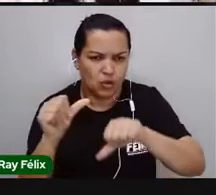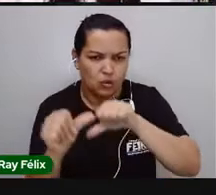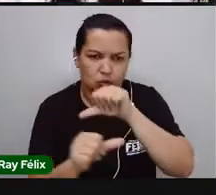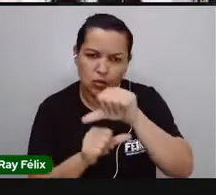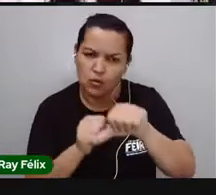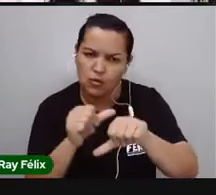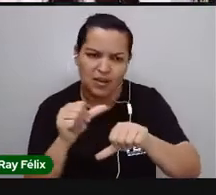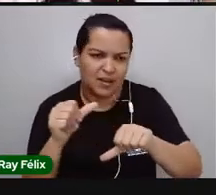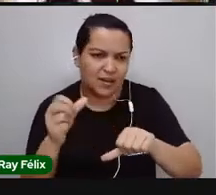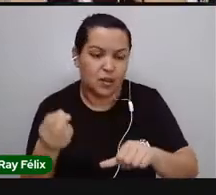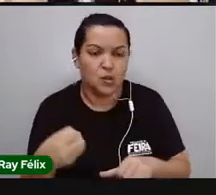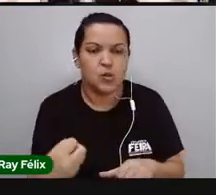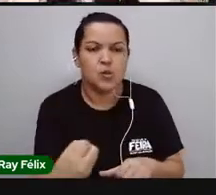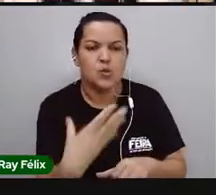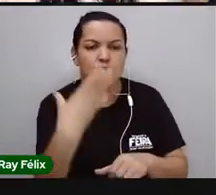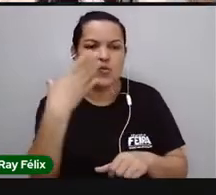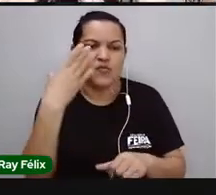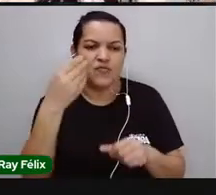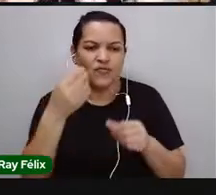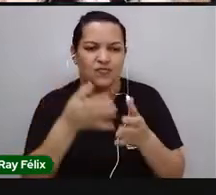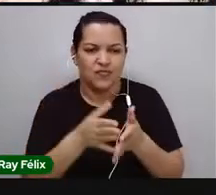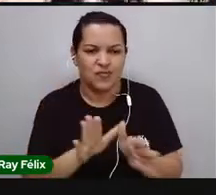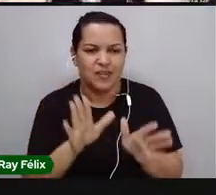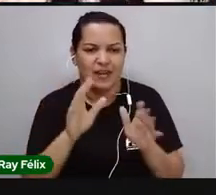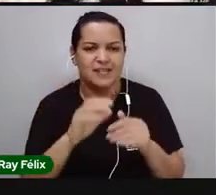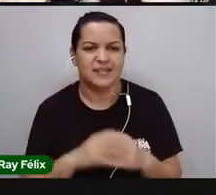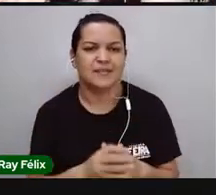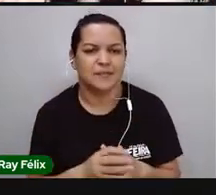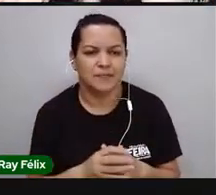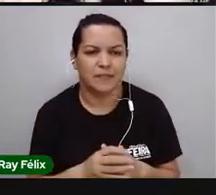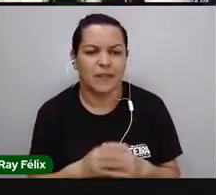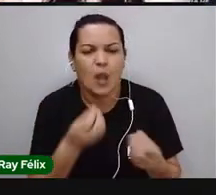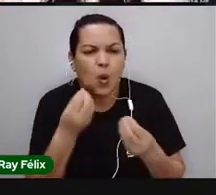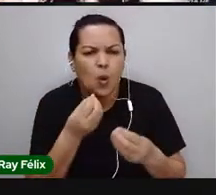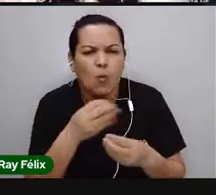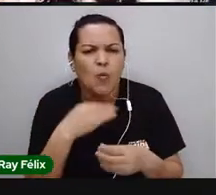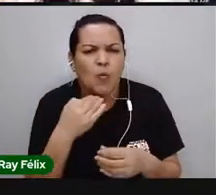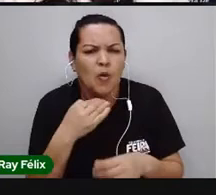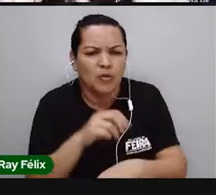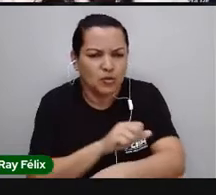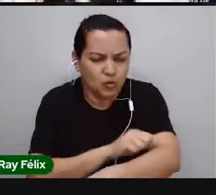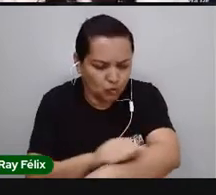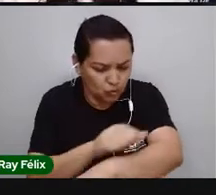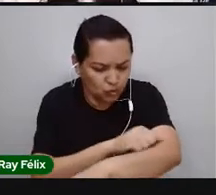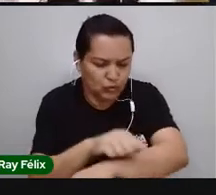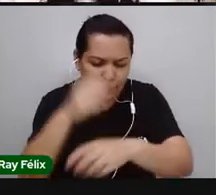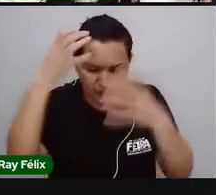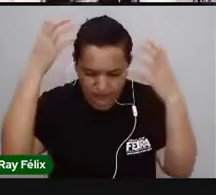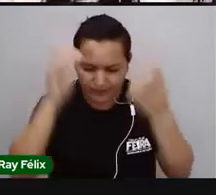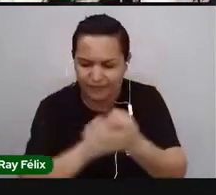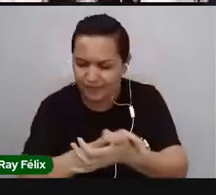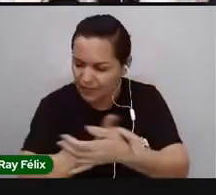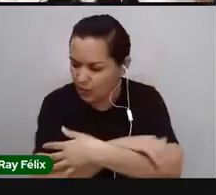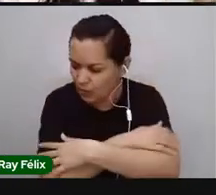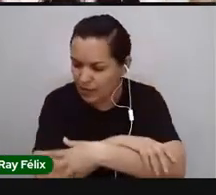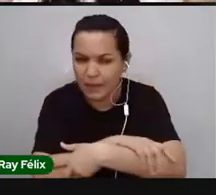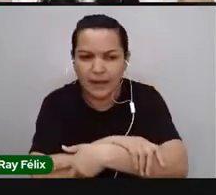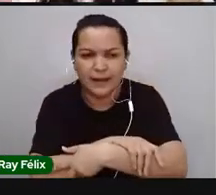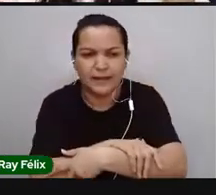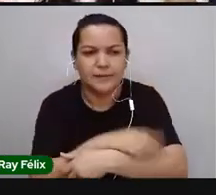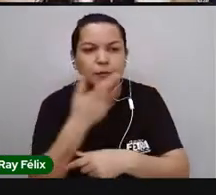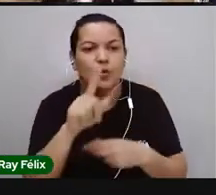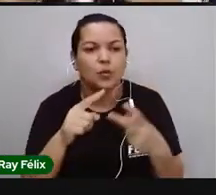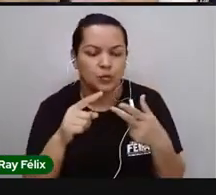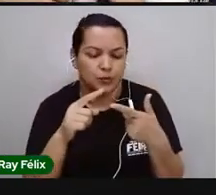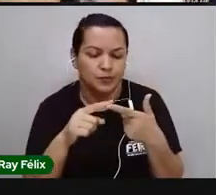precisa retirar também. E como é a gente retira? Pró. Tomando banho. Ok? Cuidar dos cabelos. O